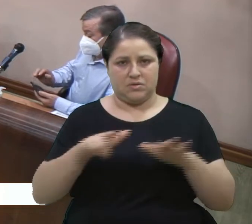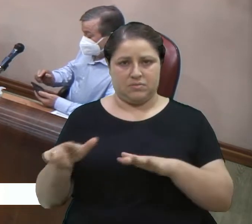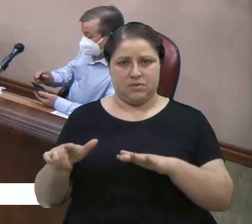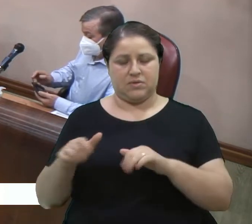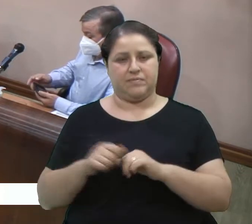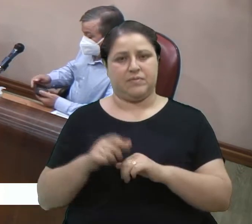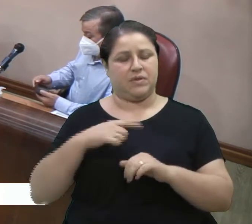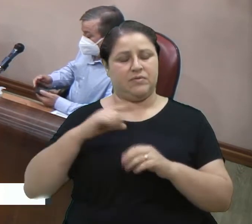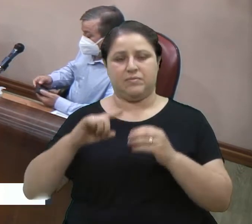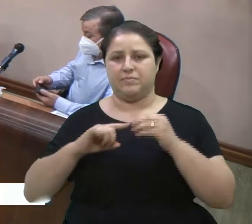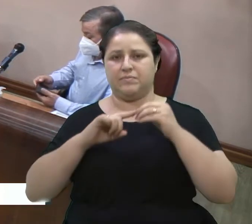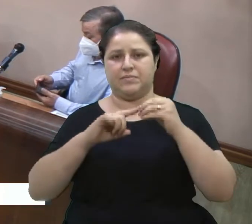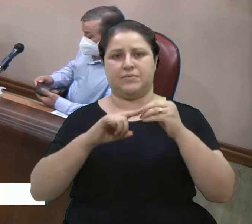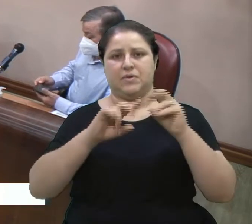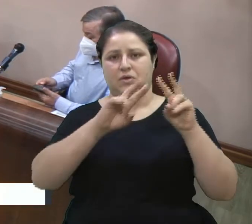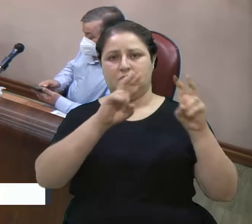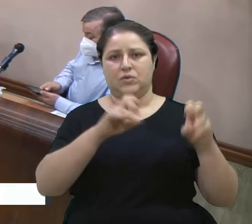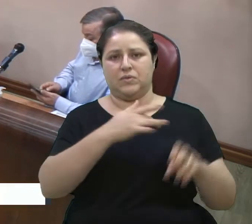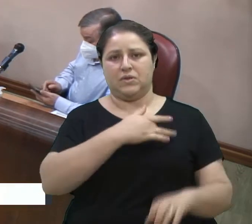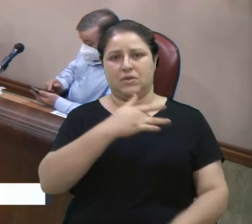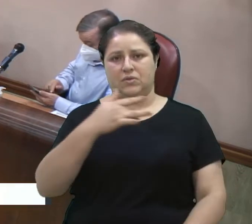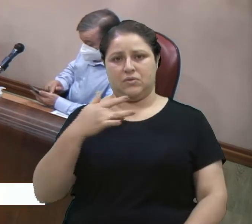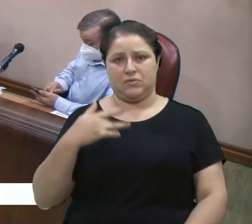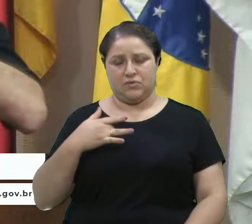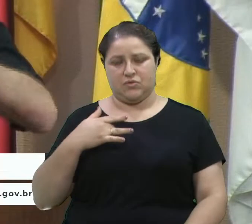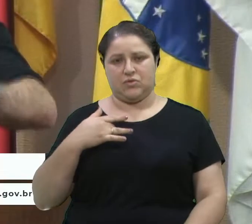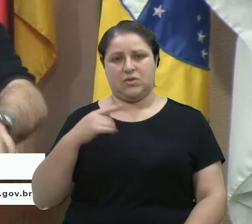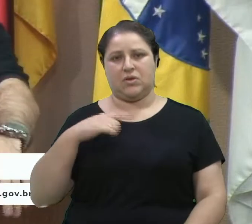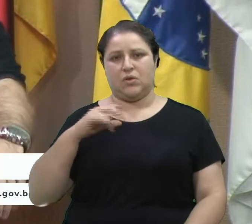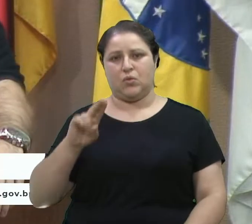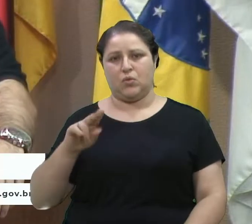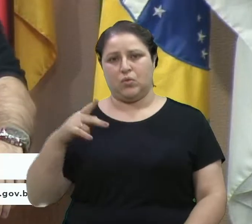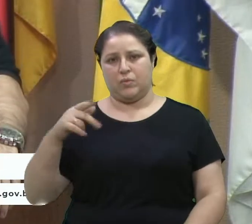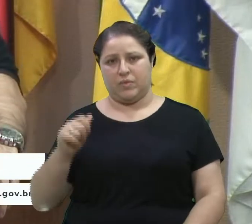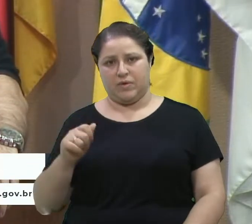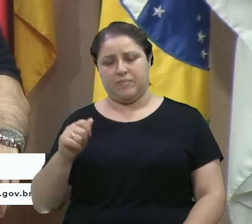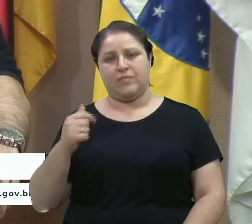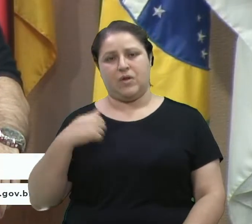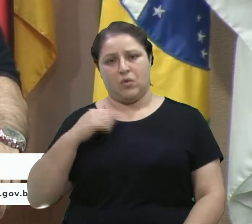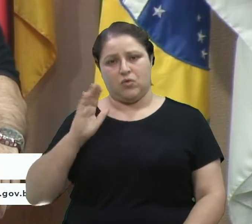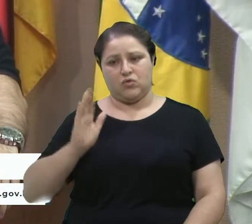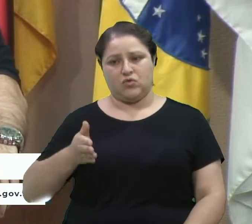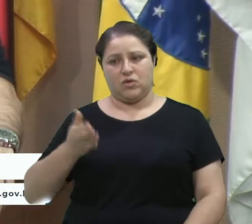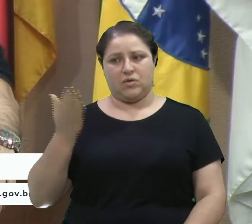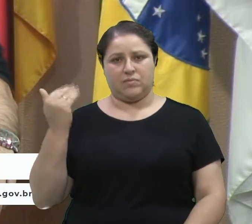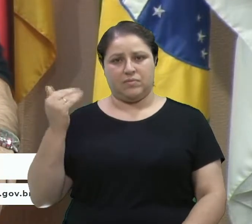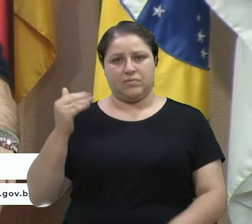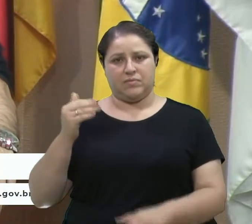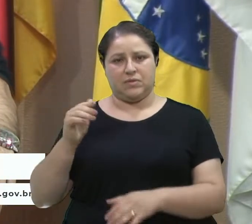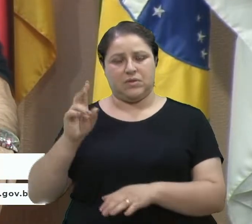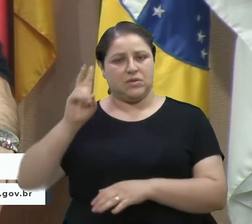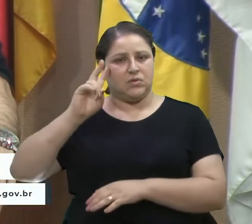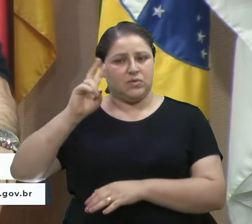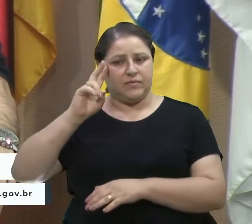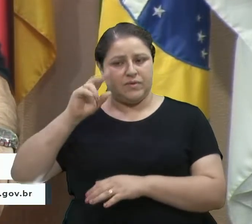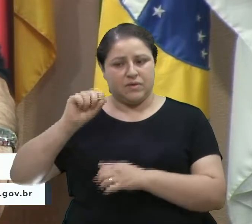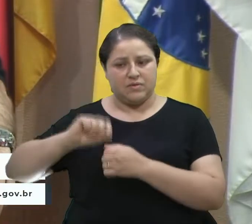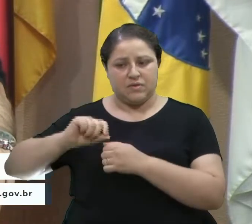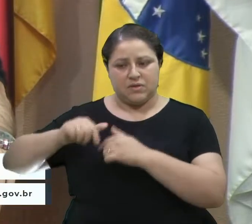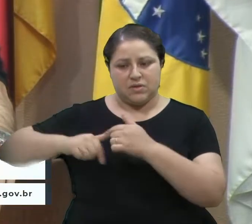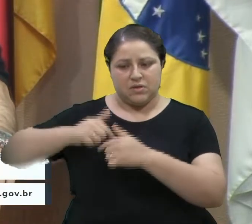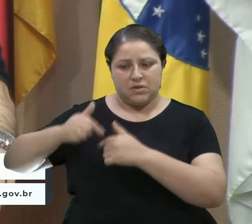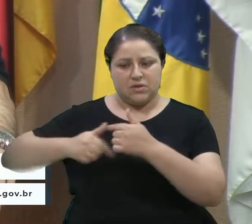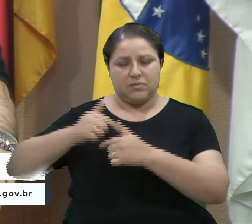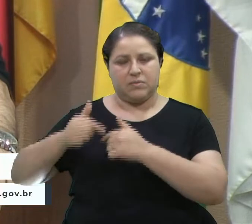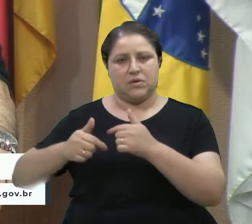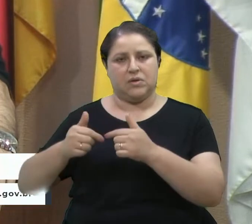a campeã foi a questão da saúde, as UPAs. Então, gente começou já na segunda-feira a fazer um trabalho, a